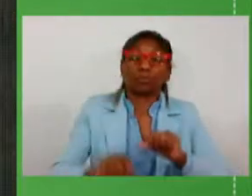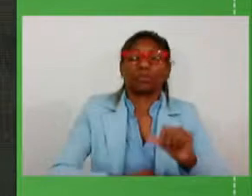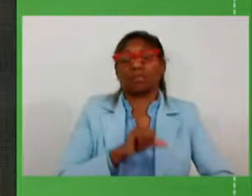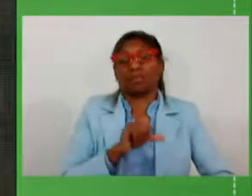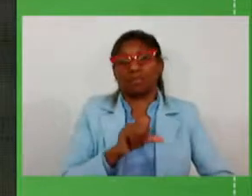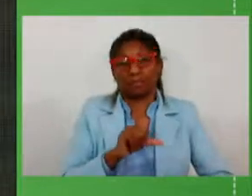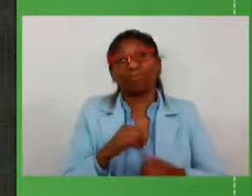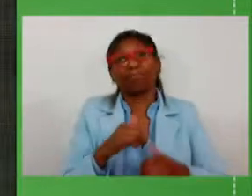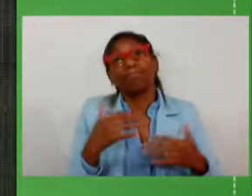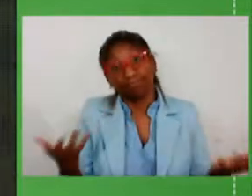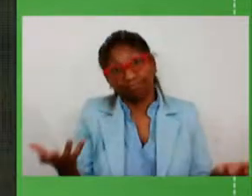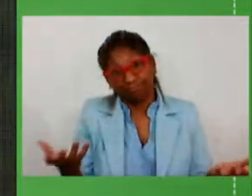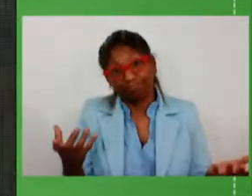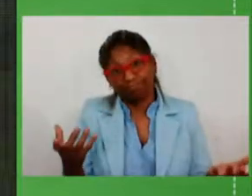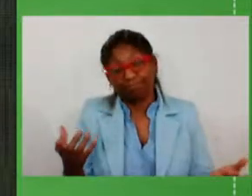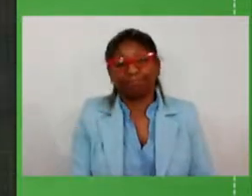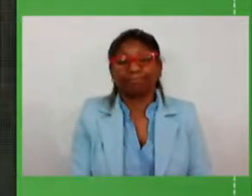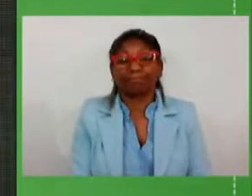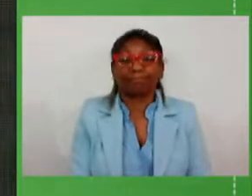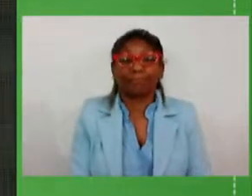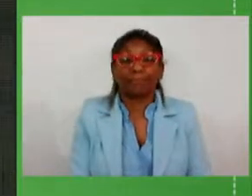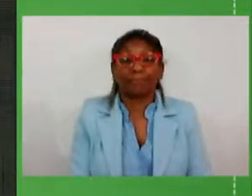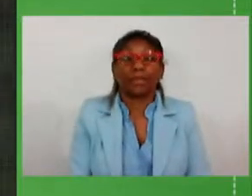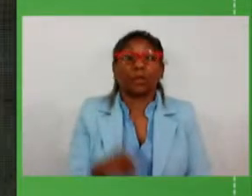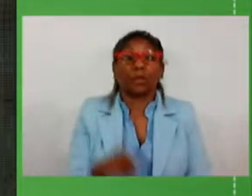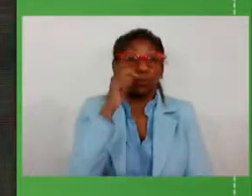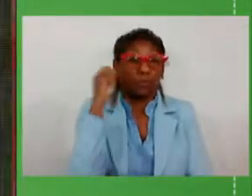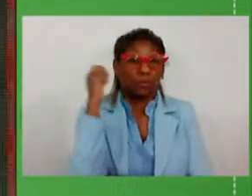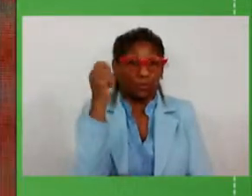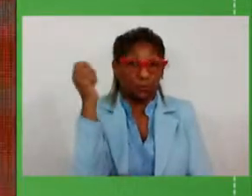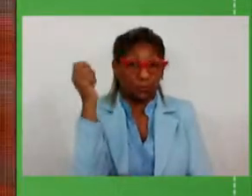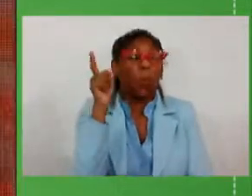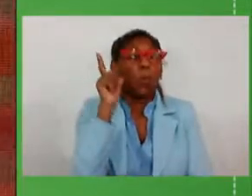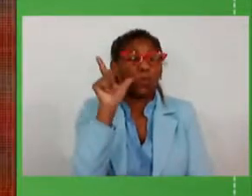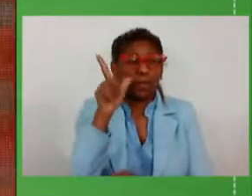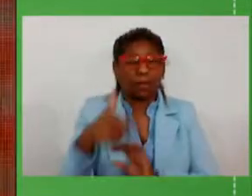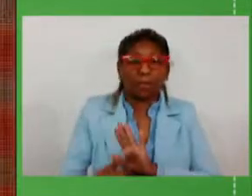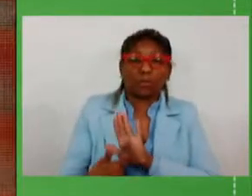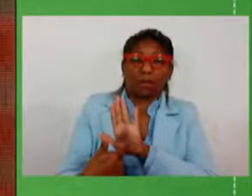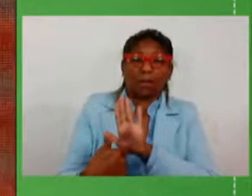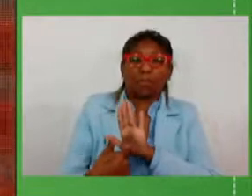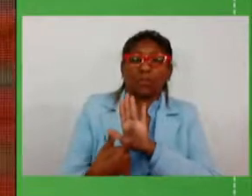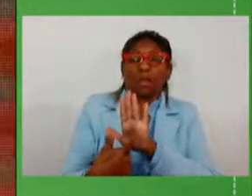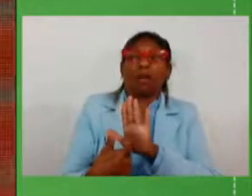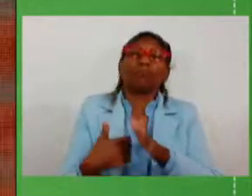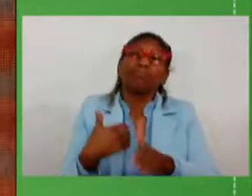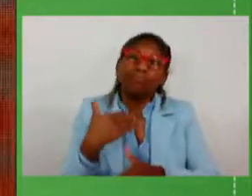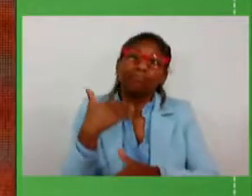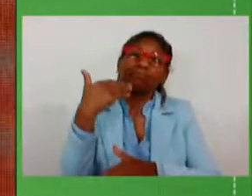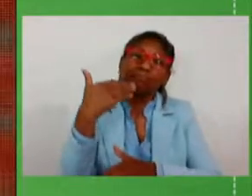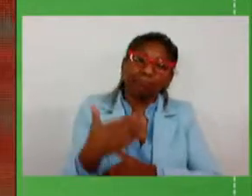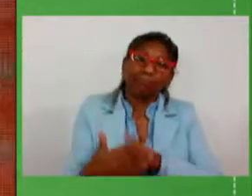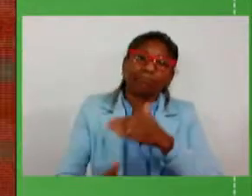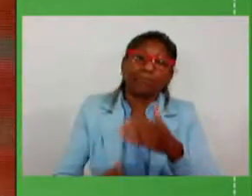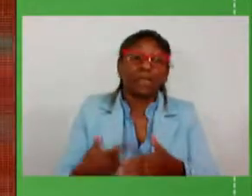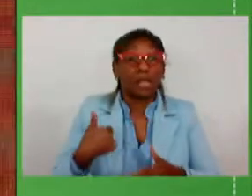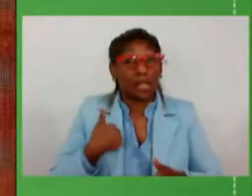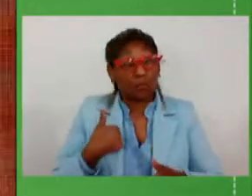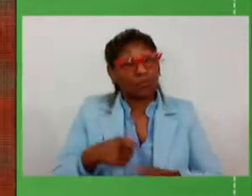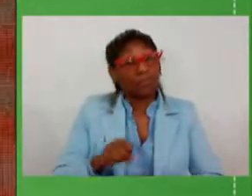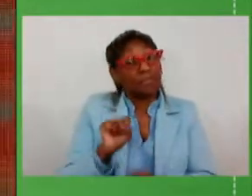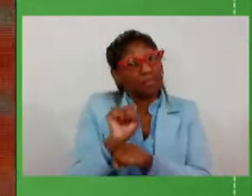aí esse entendimento que o Rio Grande do Sul vai apresentando que vai abrindo esse espaço e que eu espero possa